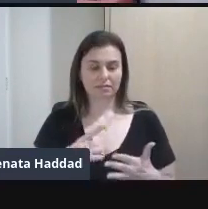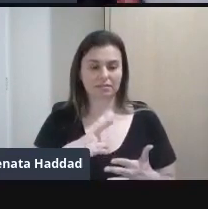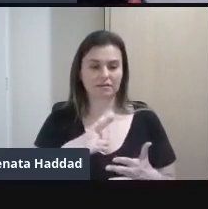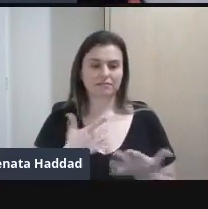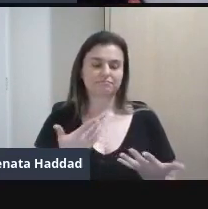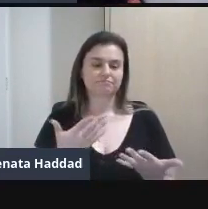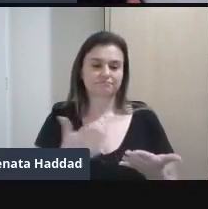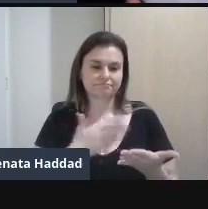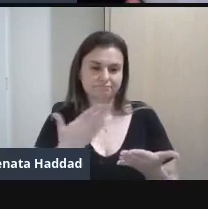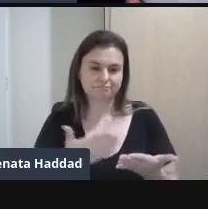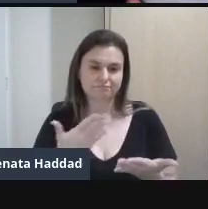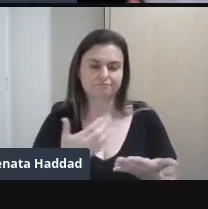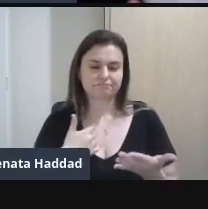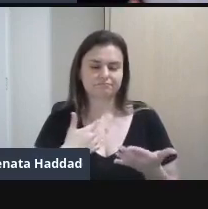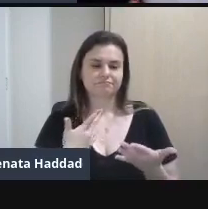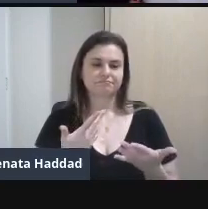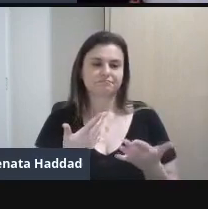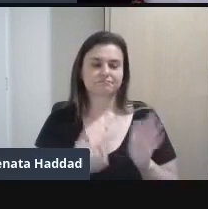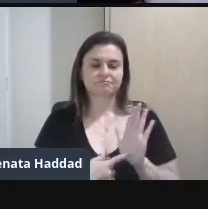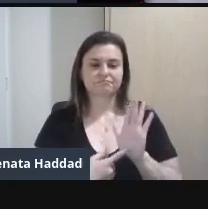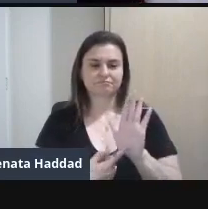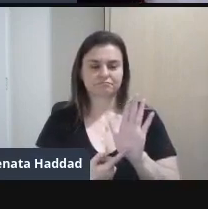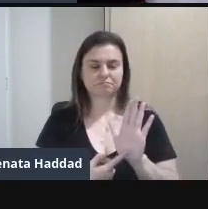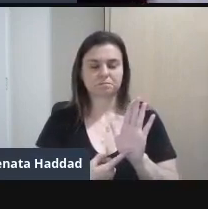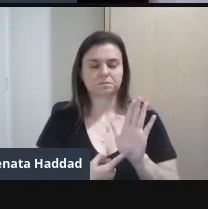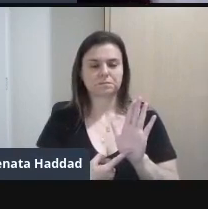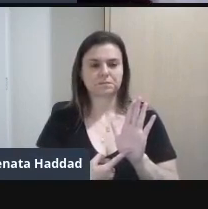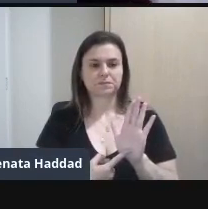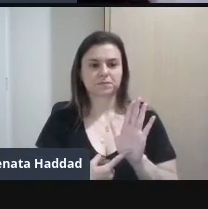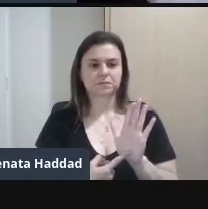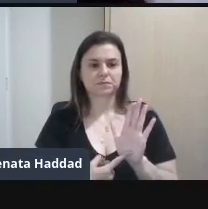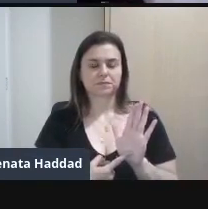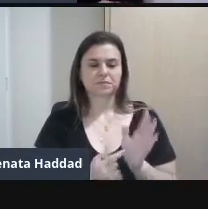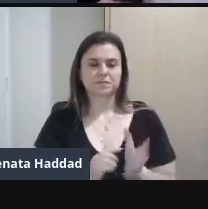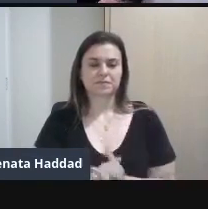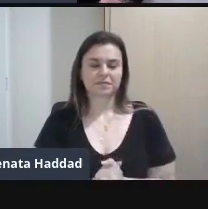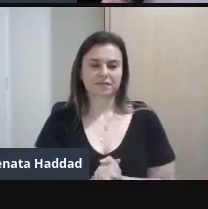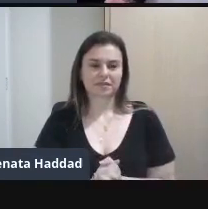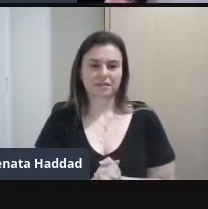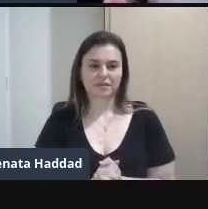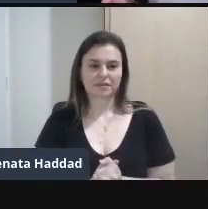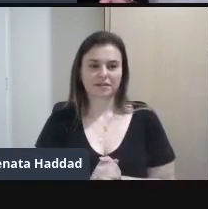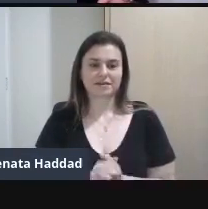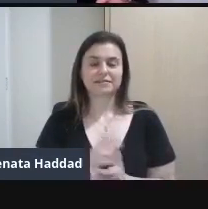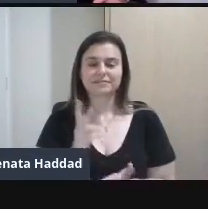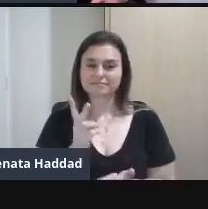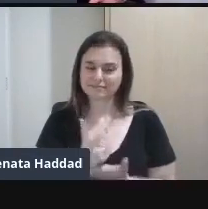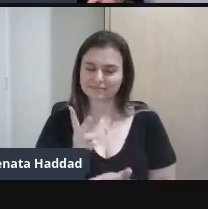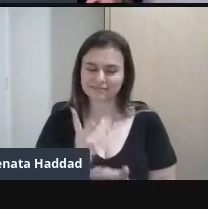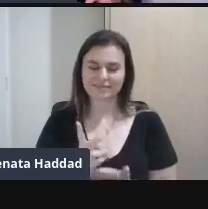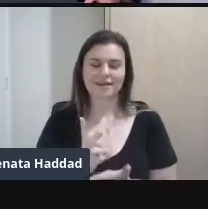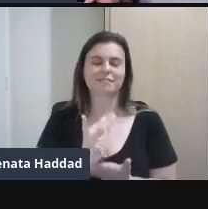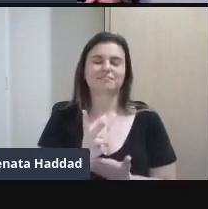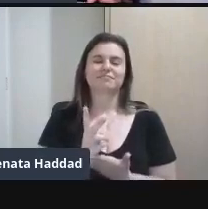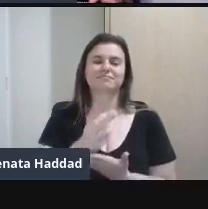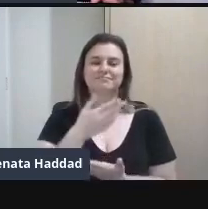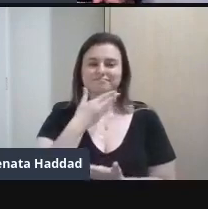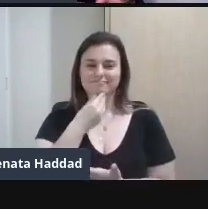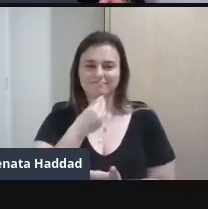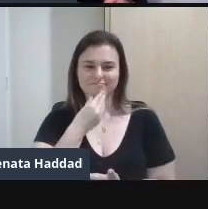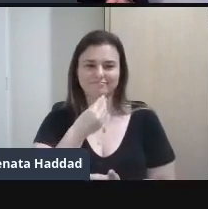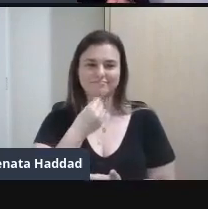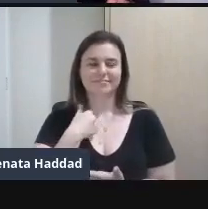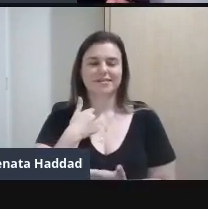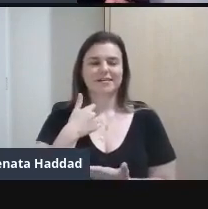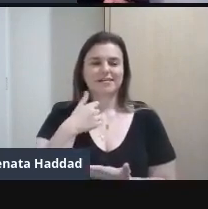vocês Que saiu pela editora Senac Olha que graça Oswaldo de Andrade Sempre escrevia Para ela No baile da